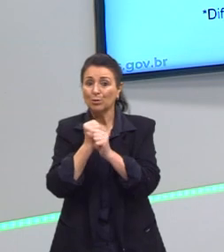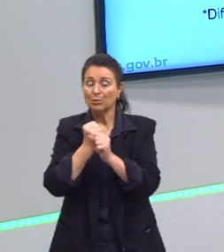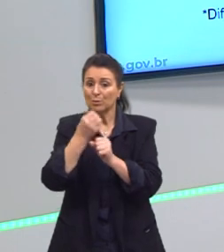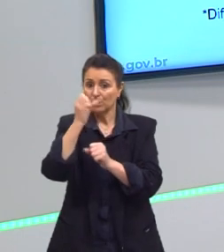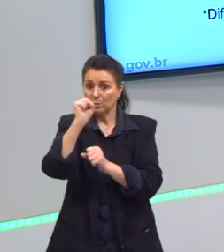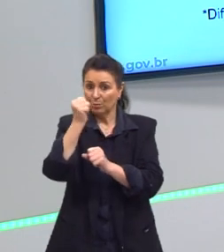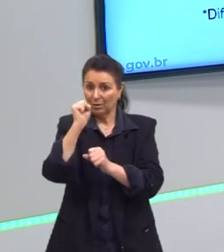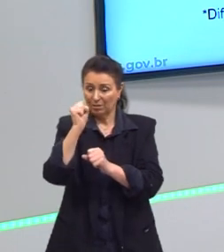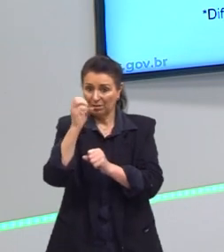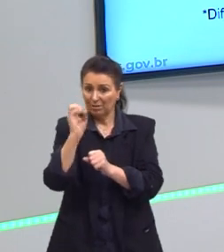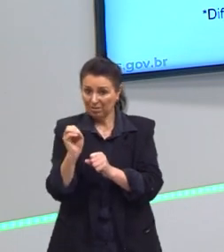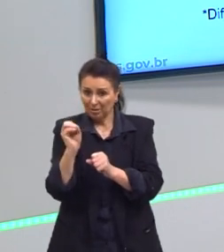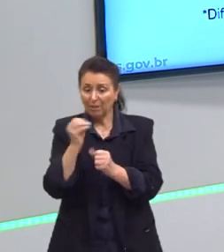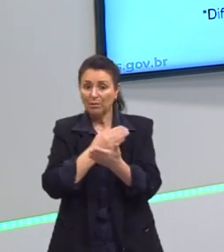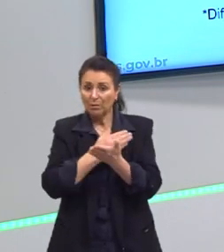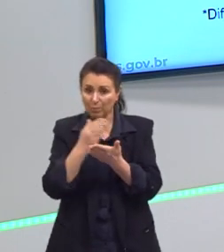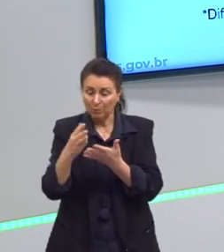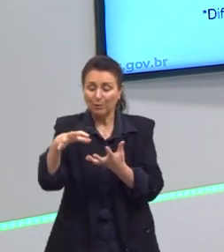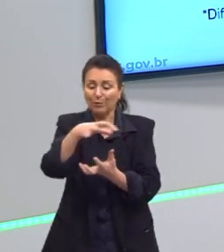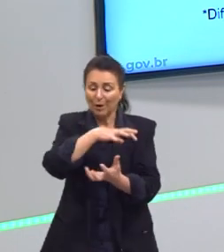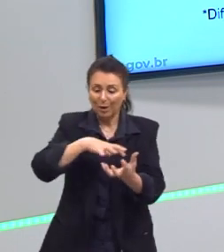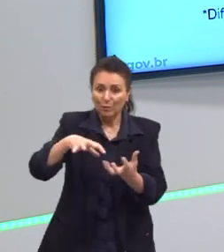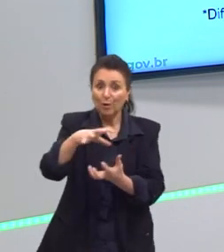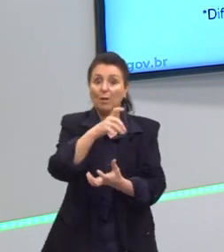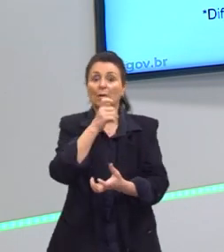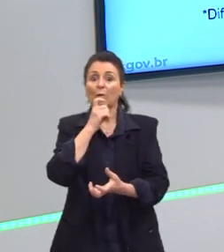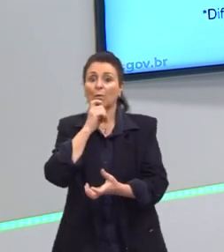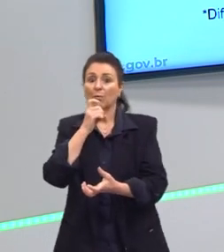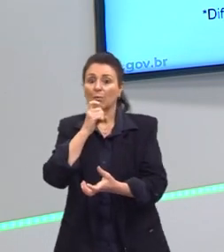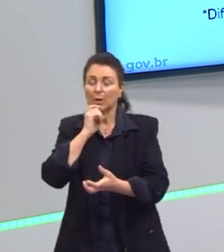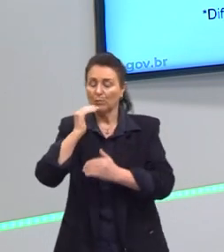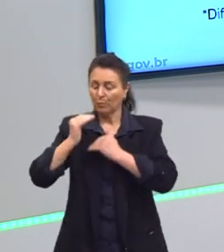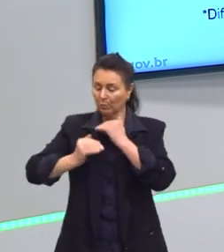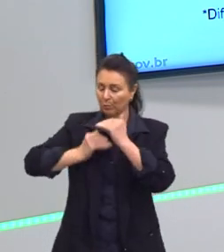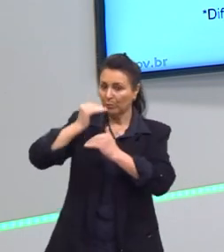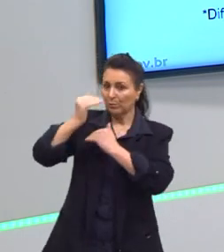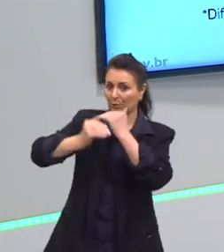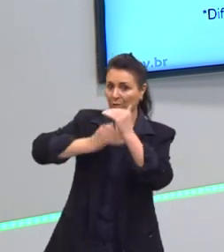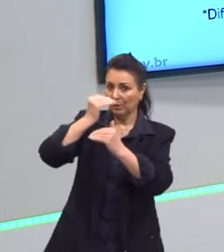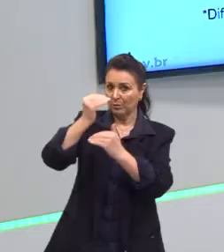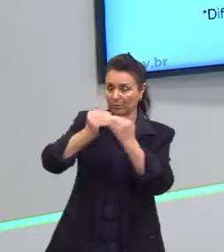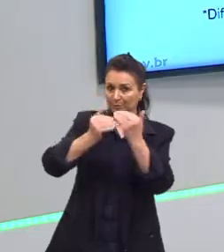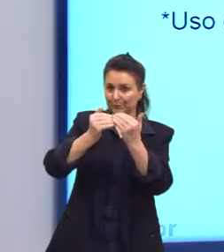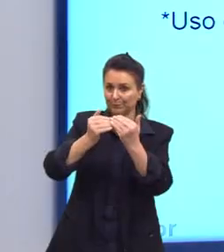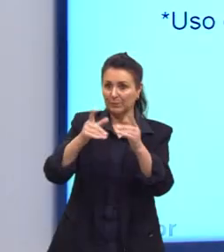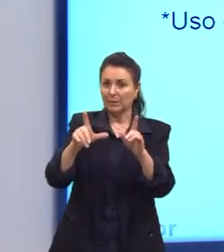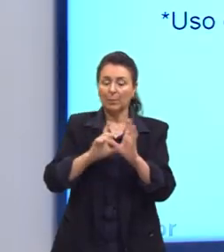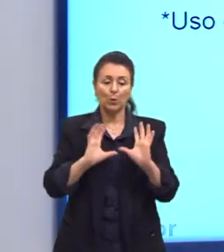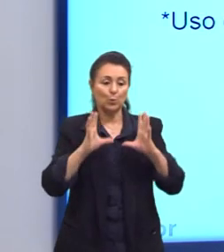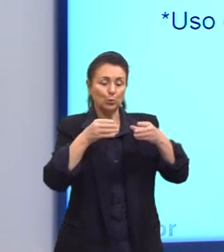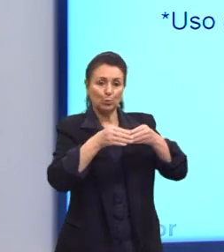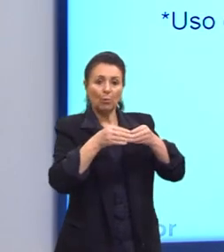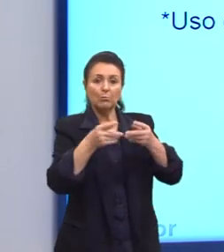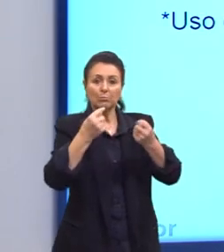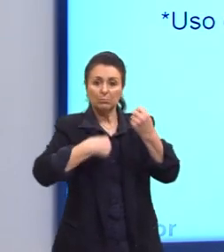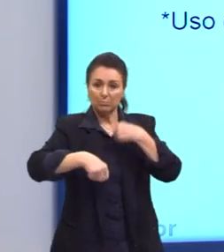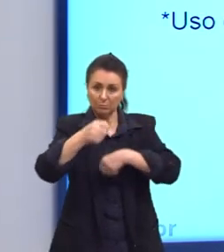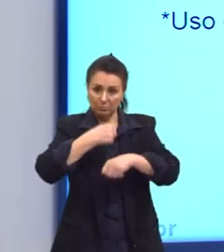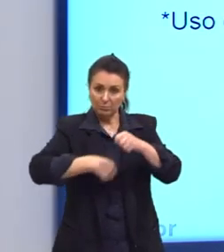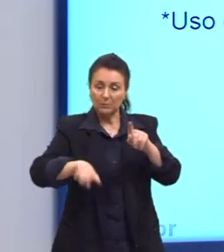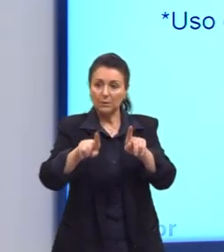agricultura, chamada Revolução Verde, um processo econômico da globalização. Os blocos econômicos que nós já falamos,